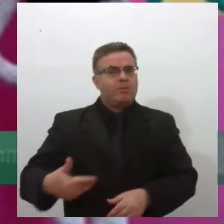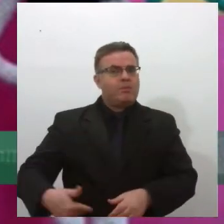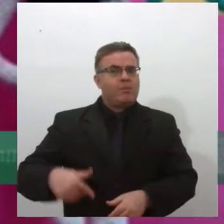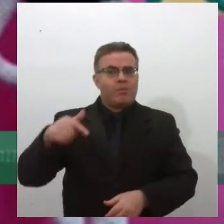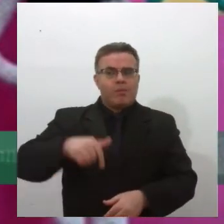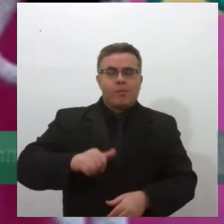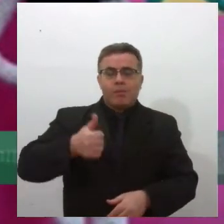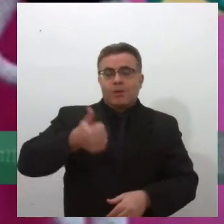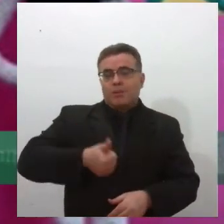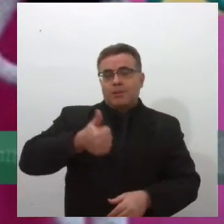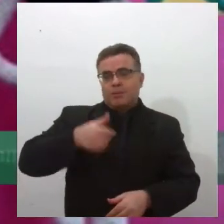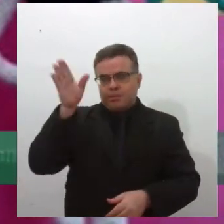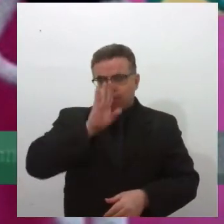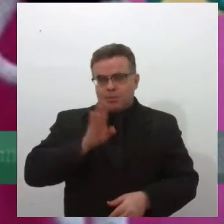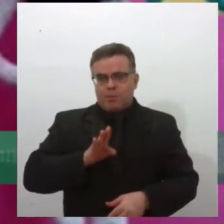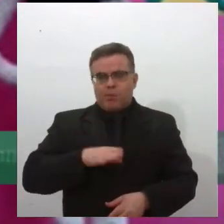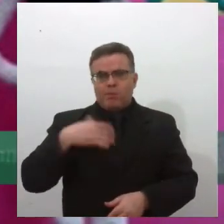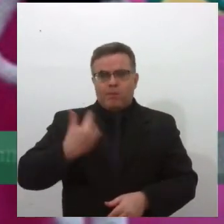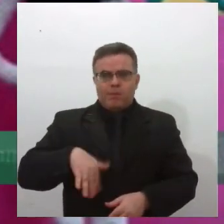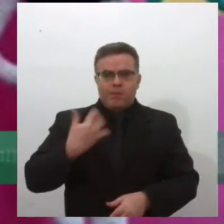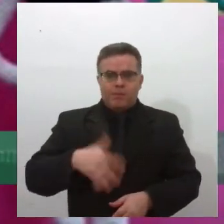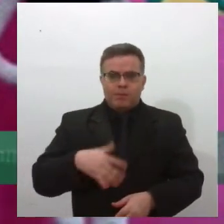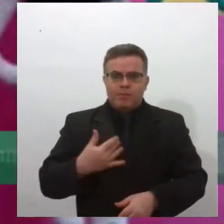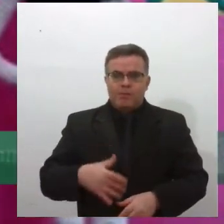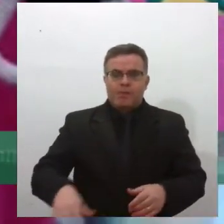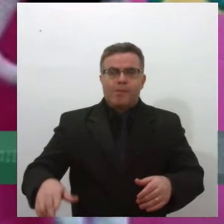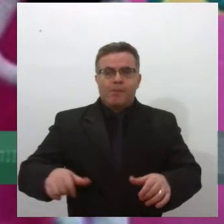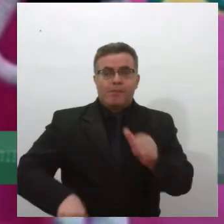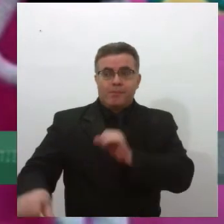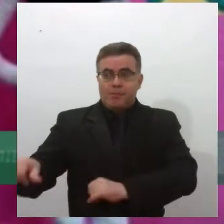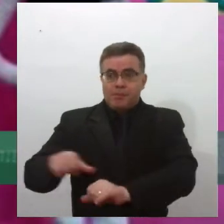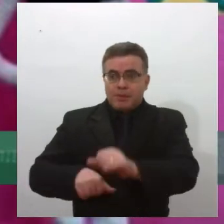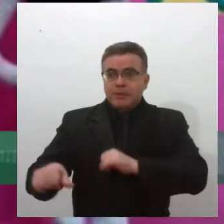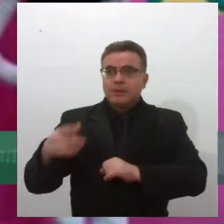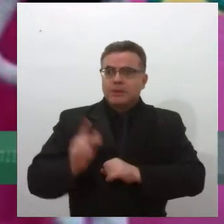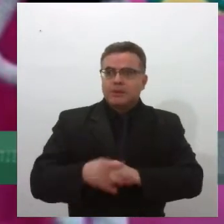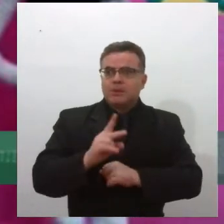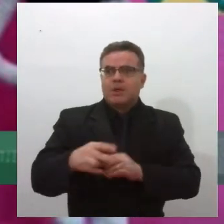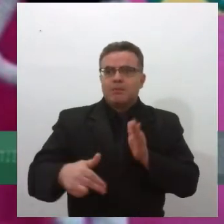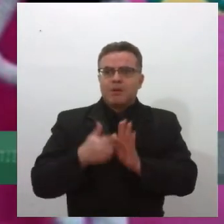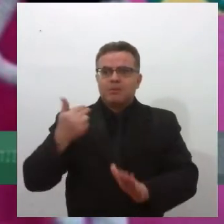o primeiro lugar no mundo que mais realiza transplante. E ainda assim,